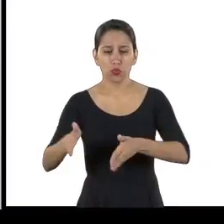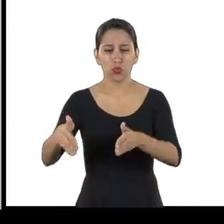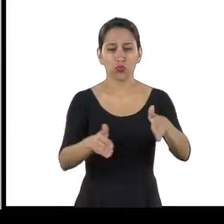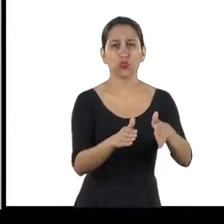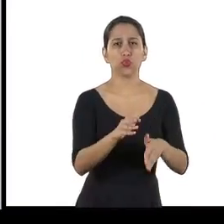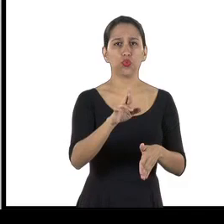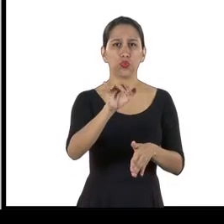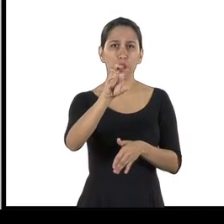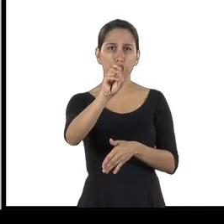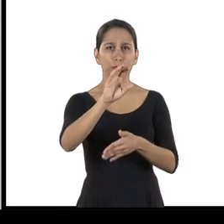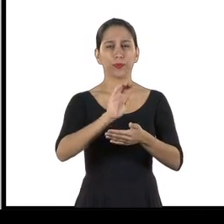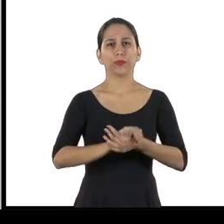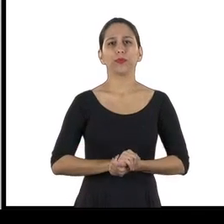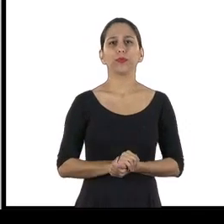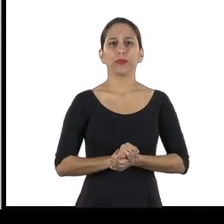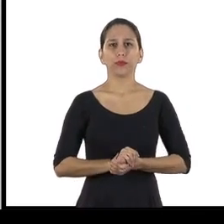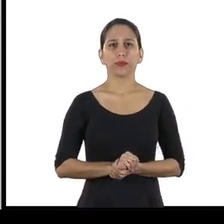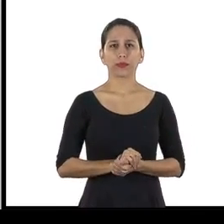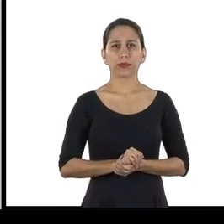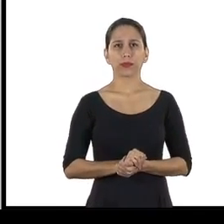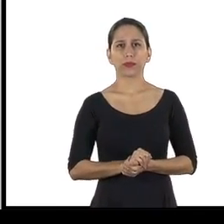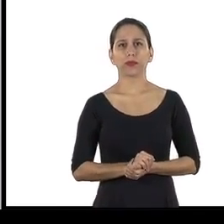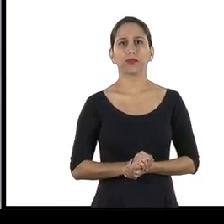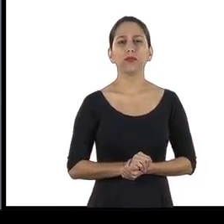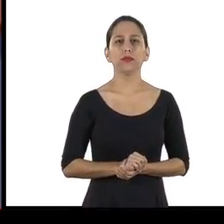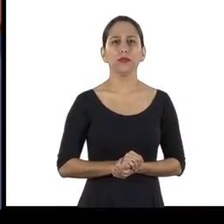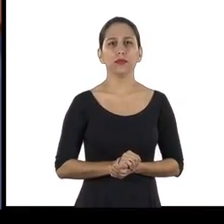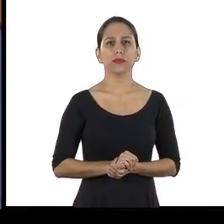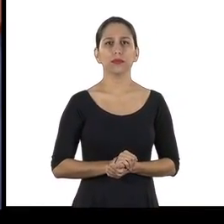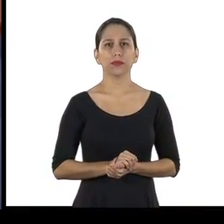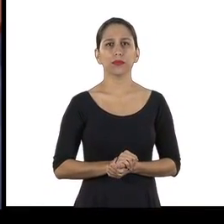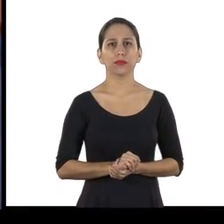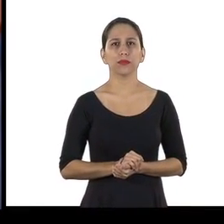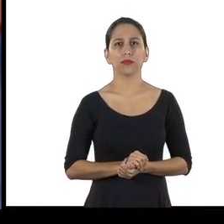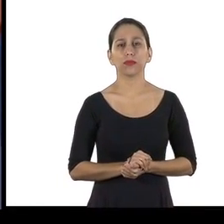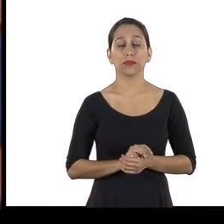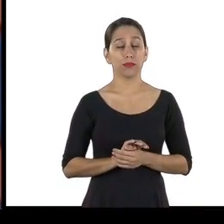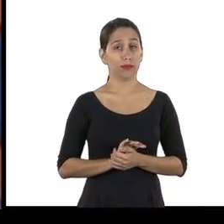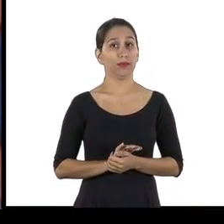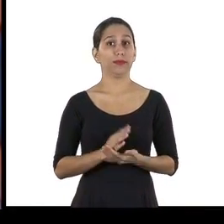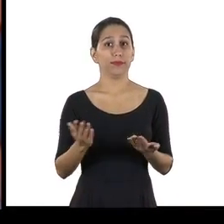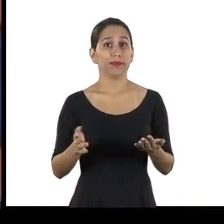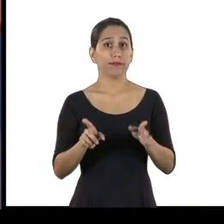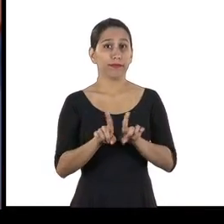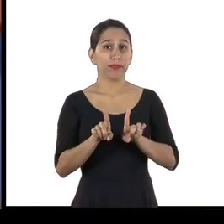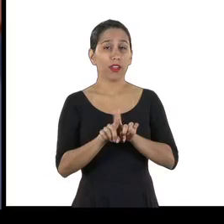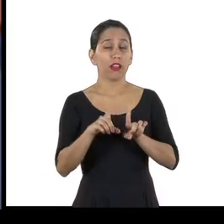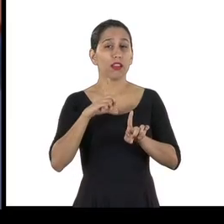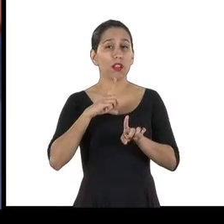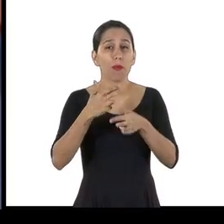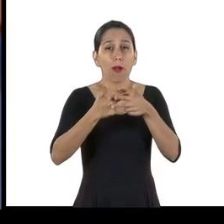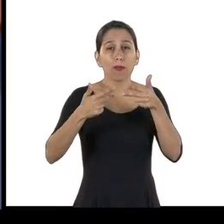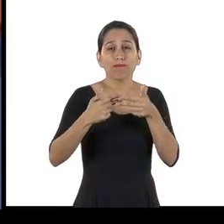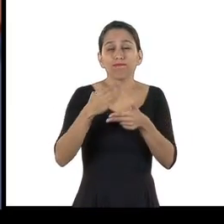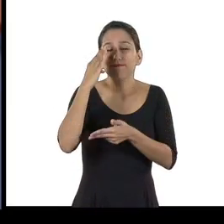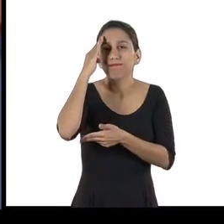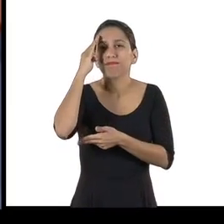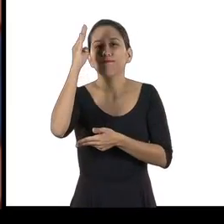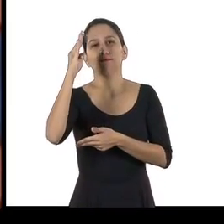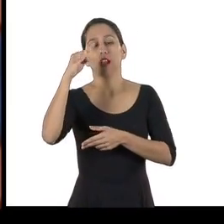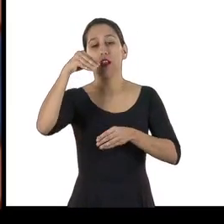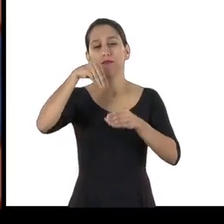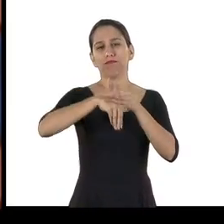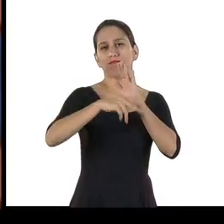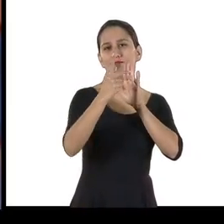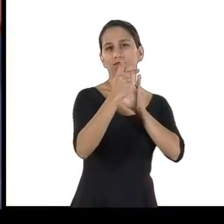Vinheta animada. Áreas de vivência. Para completar, existe um ponto essencial no planejamento da mina,